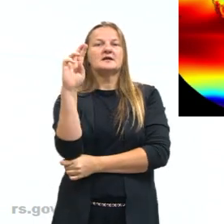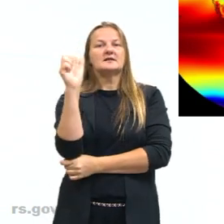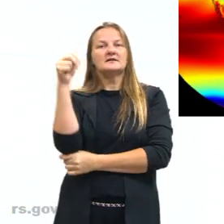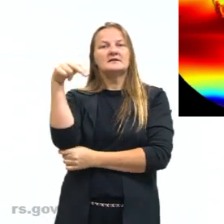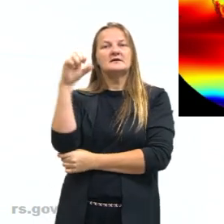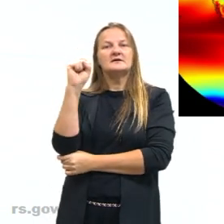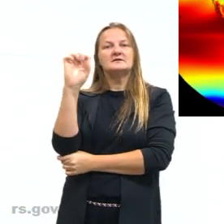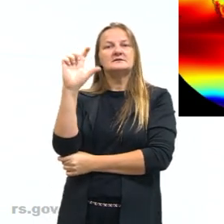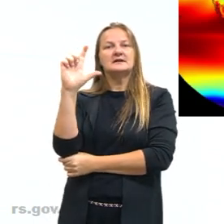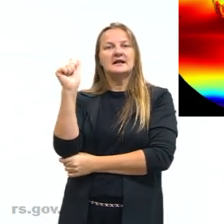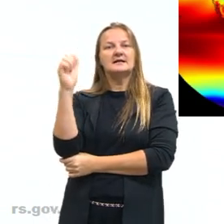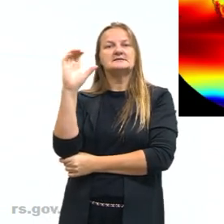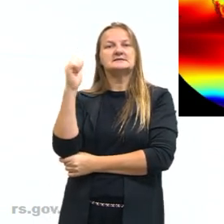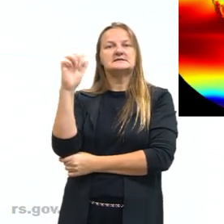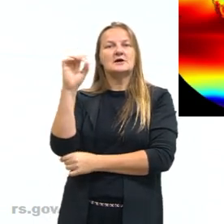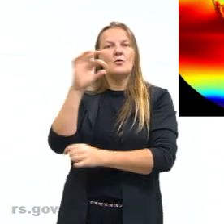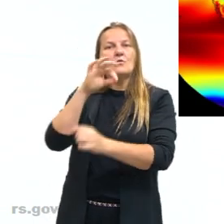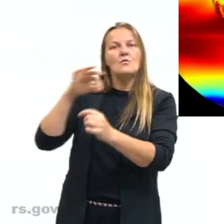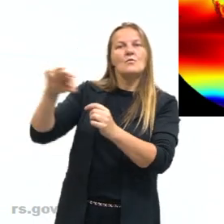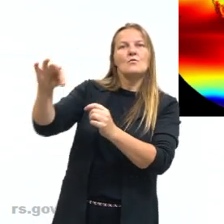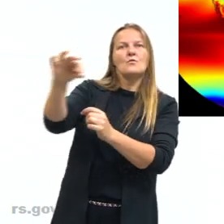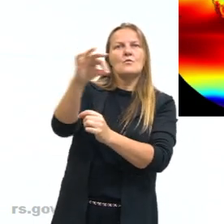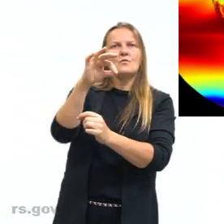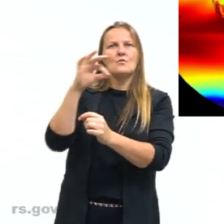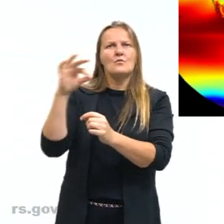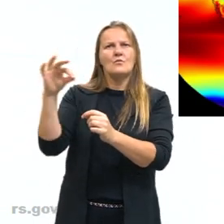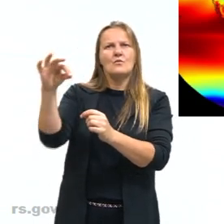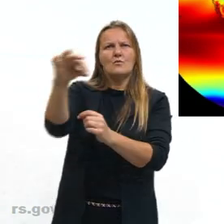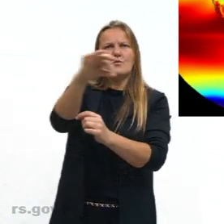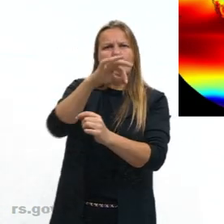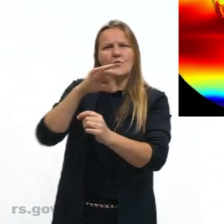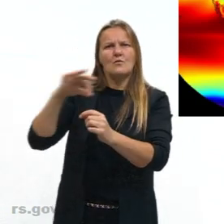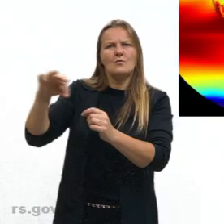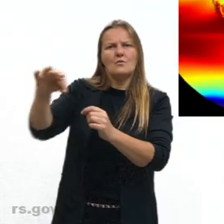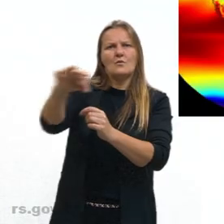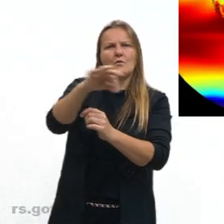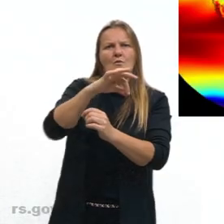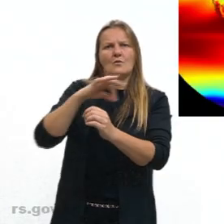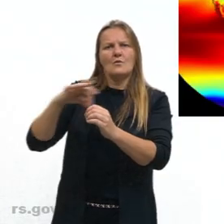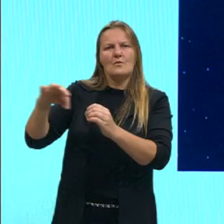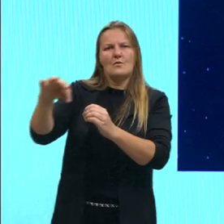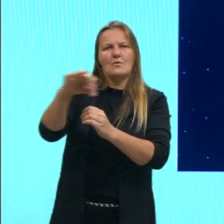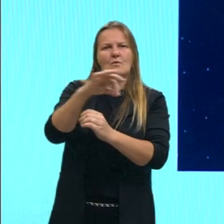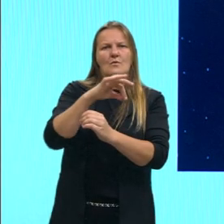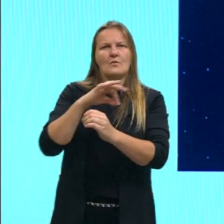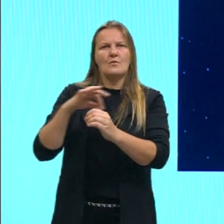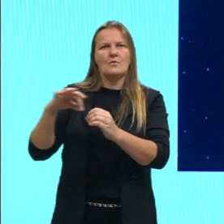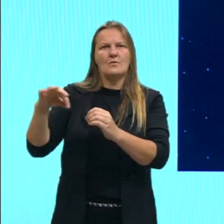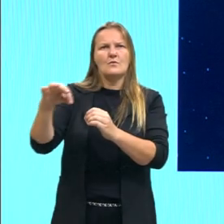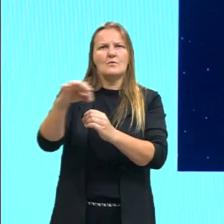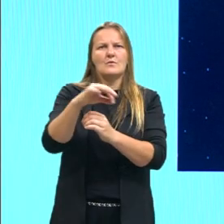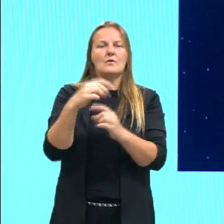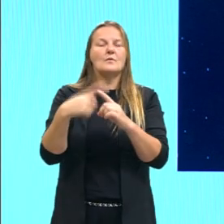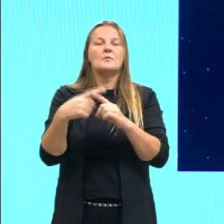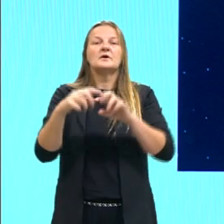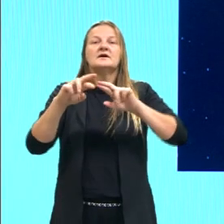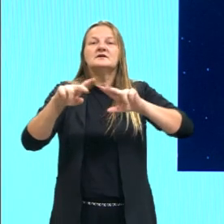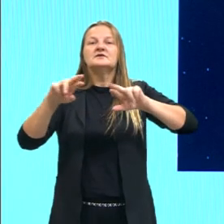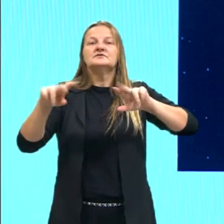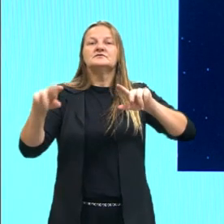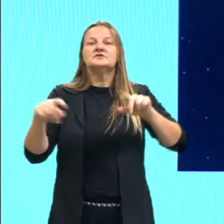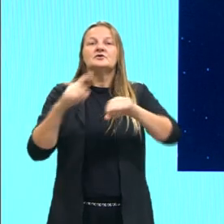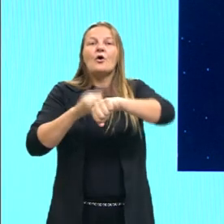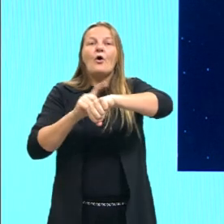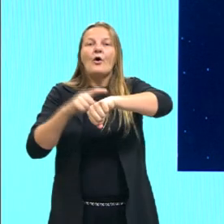Então a translação é o responsável por nós termos diferenças aí de, de horas